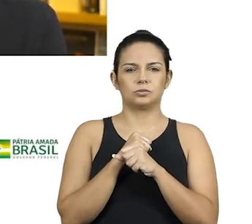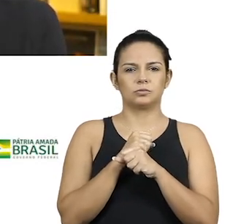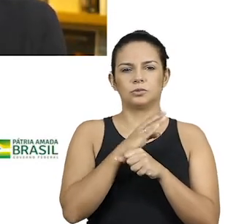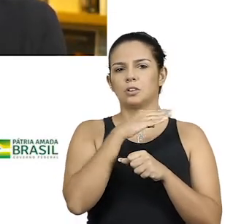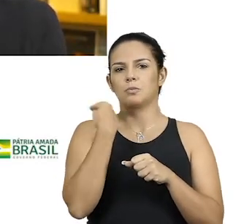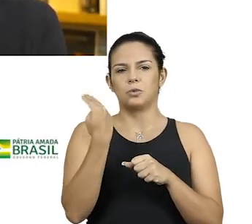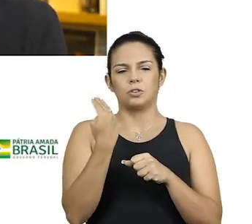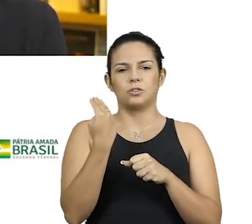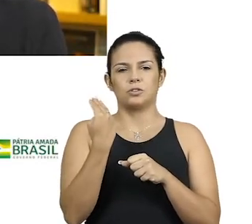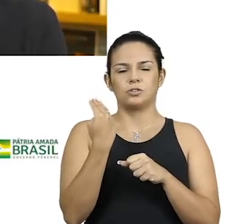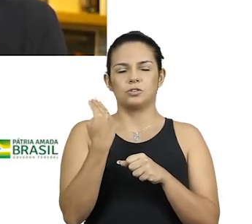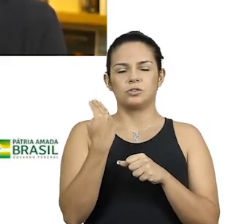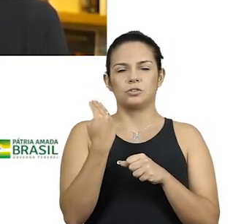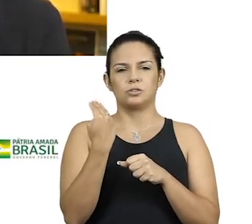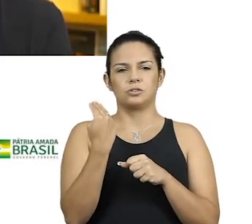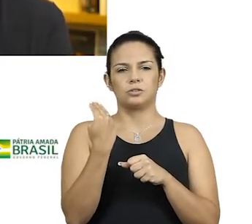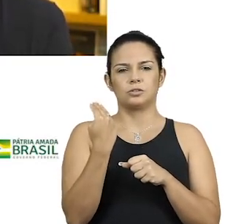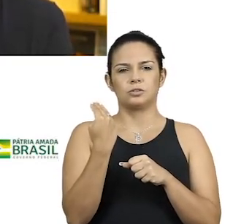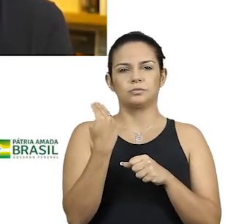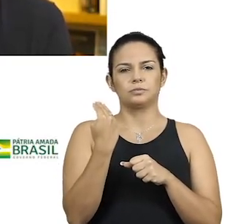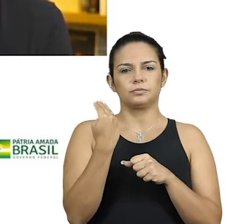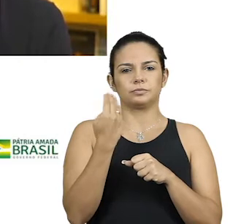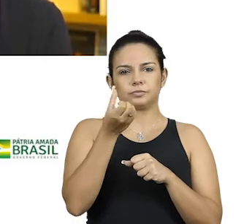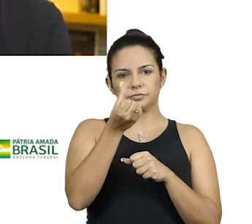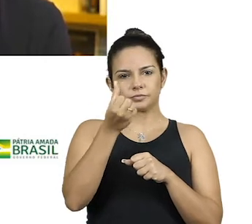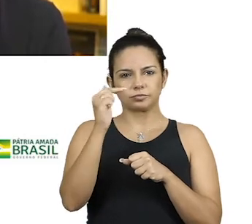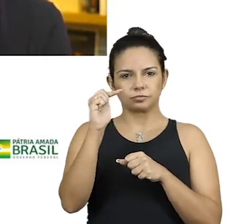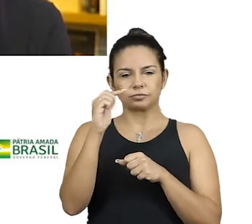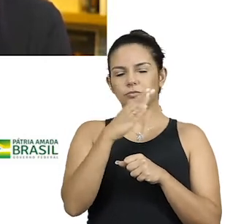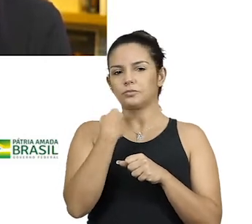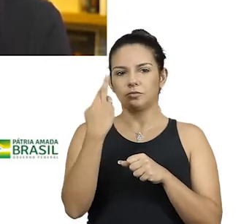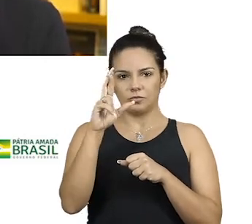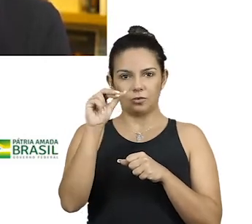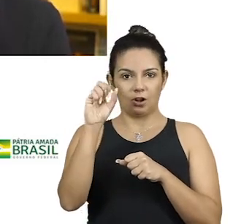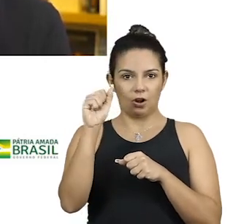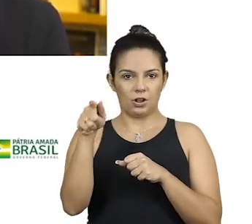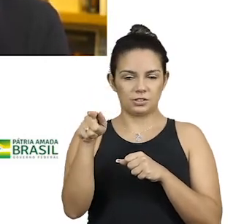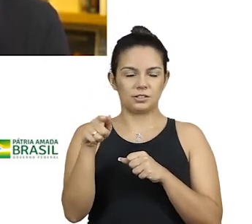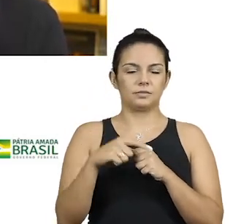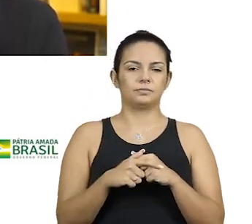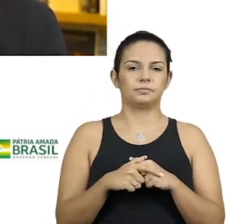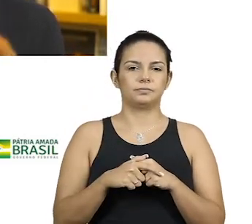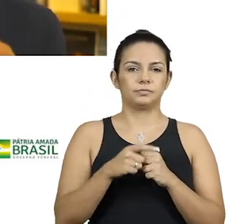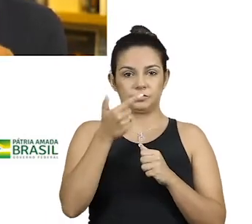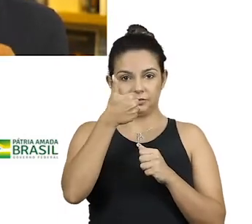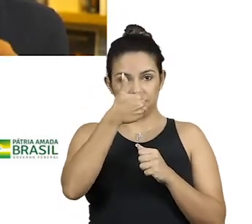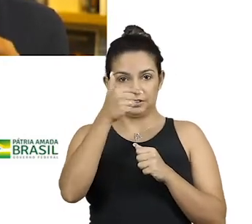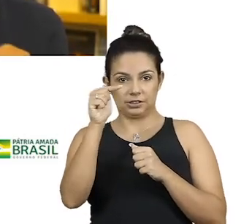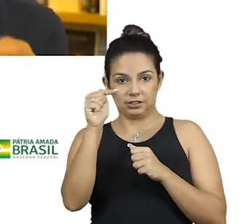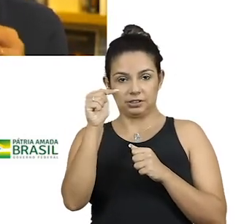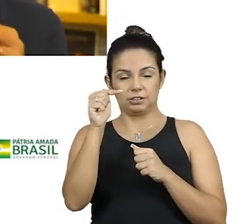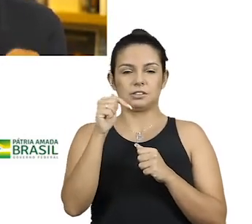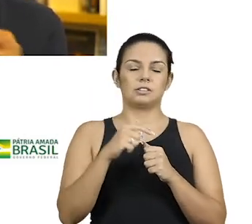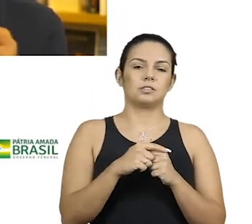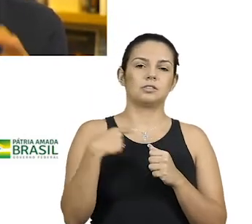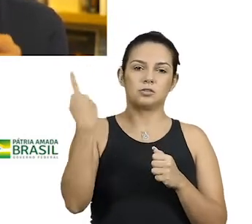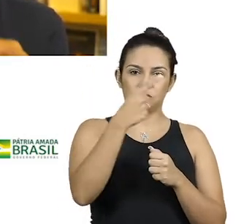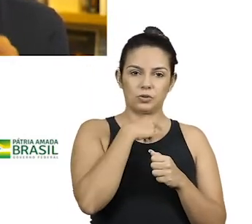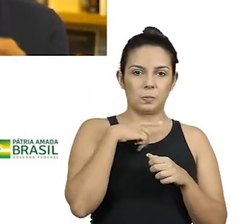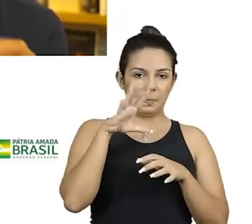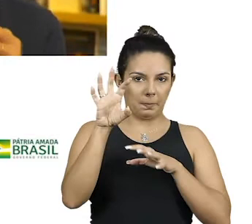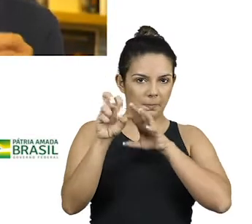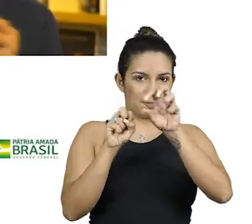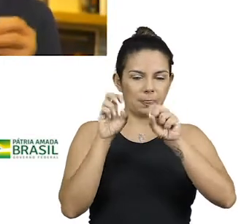do... Foi em 67 que morreu o Rosa, Foi. foi em 17. A gente recuperou